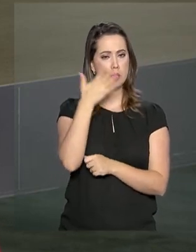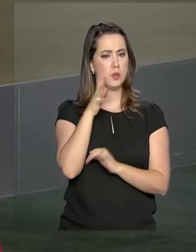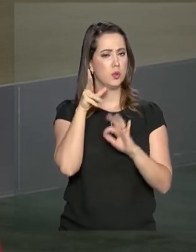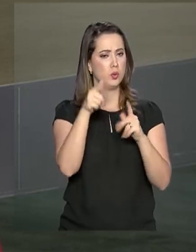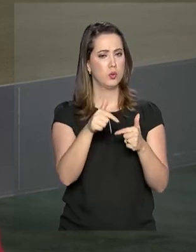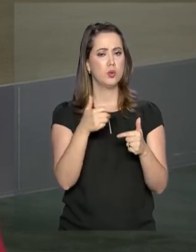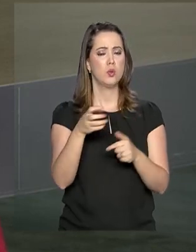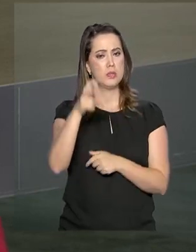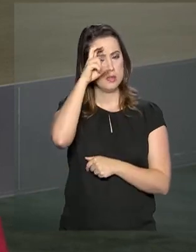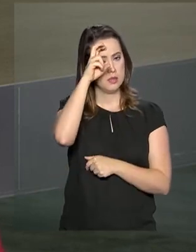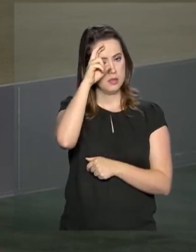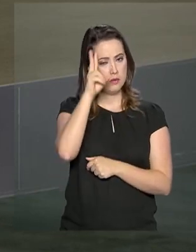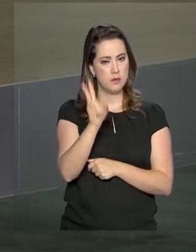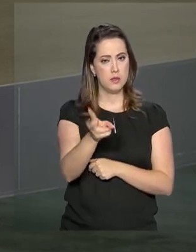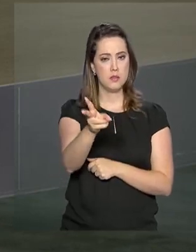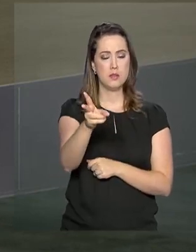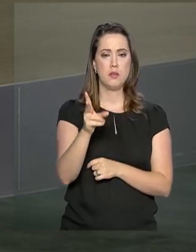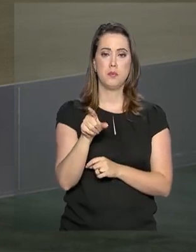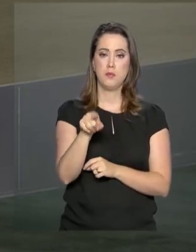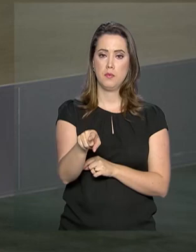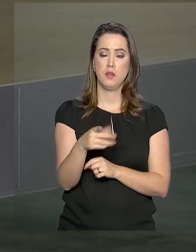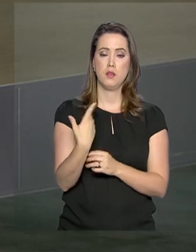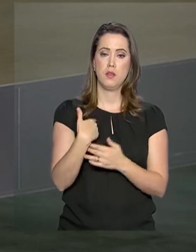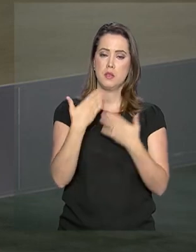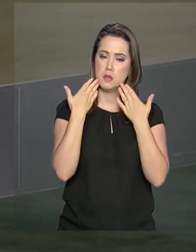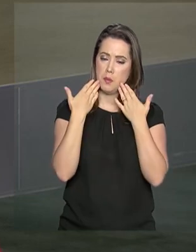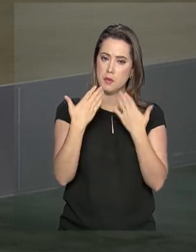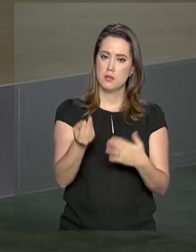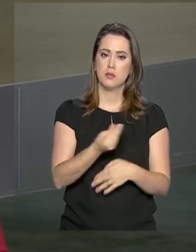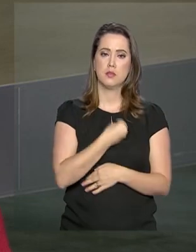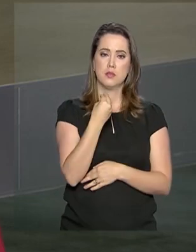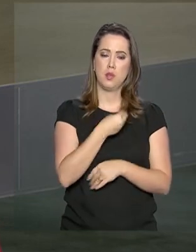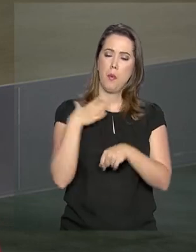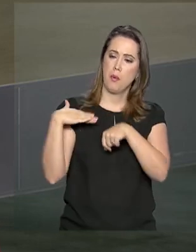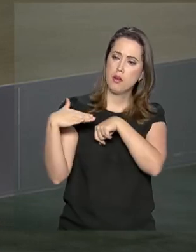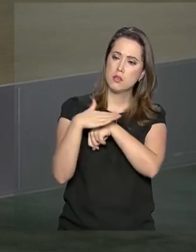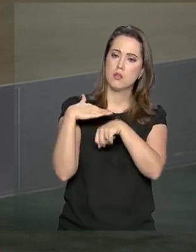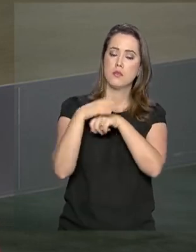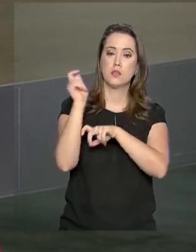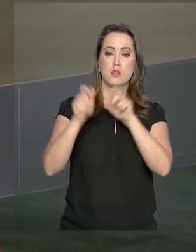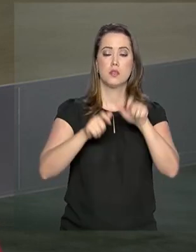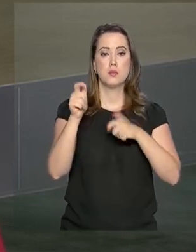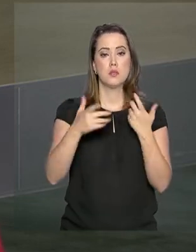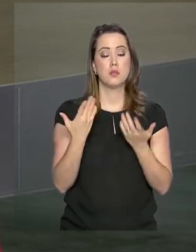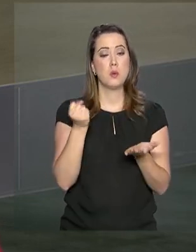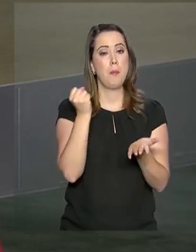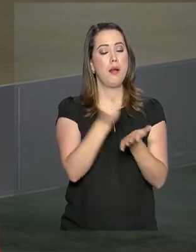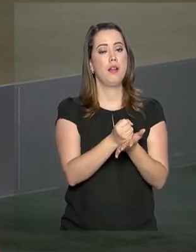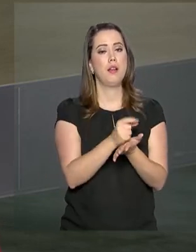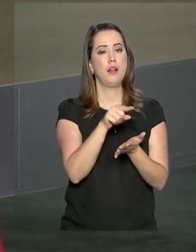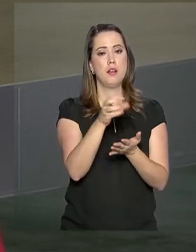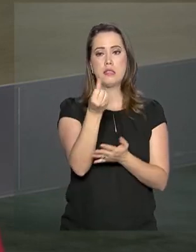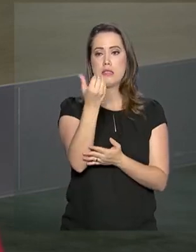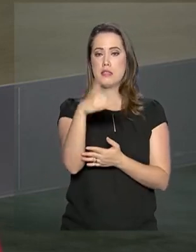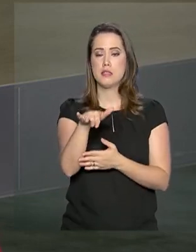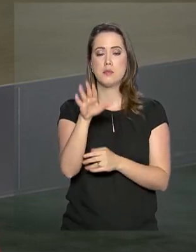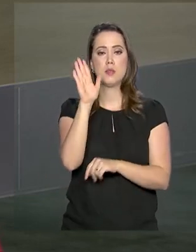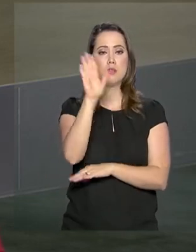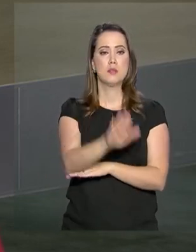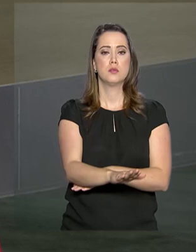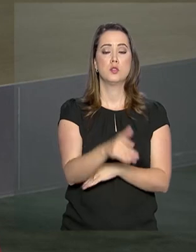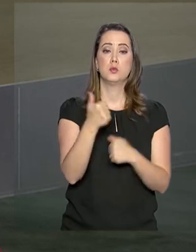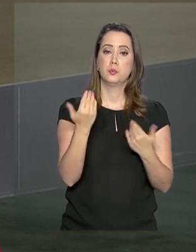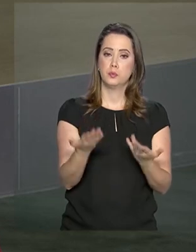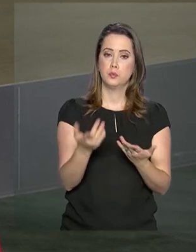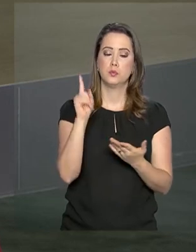todas as quintas-feiras, a partir de agora, essas transmissões para essa conversa com o cidadão e que serão marcadas para as seis e meia da tarde.